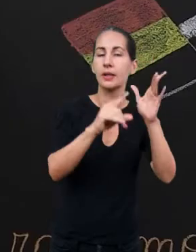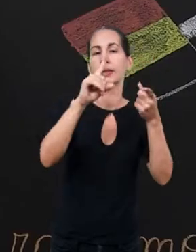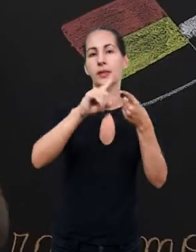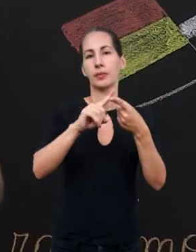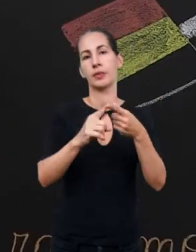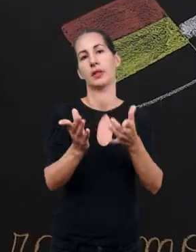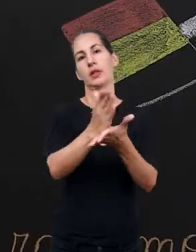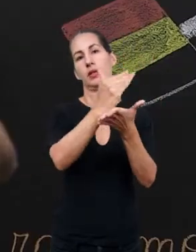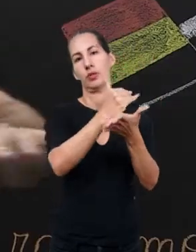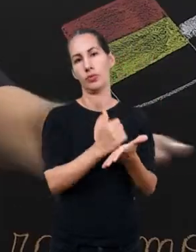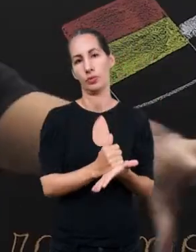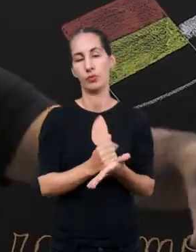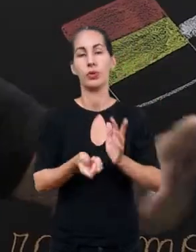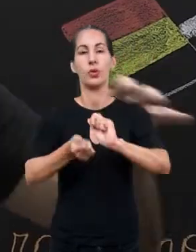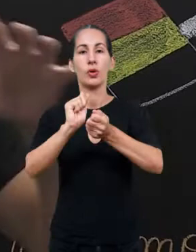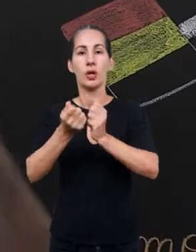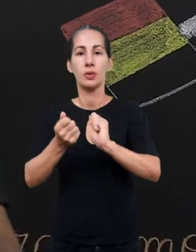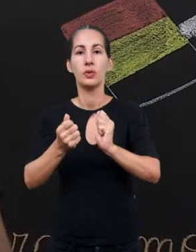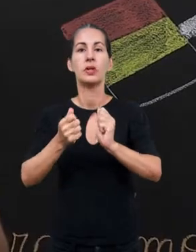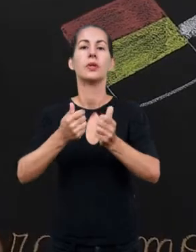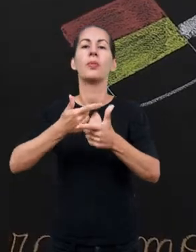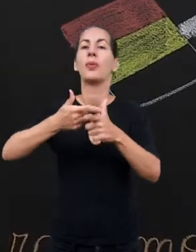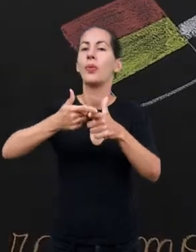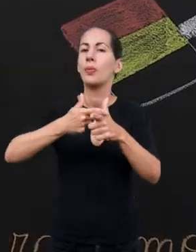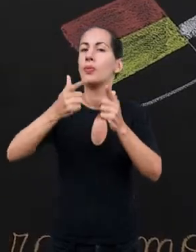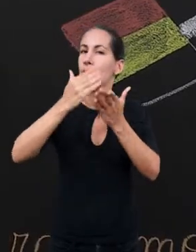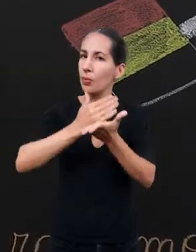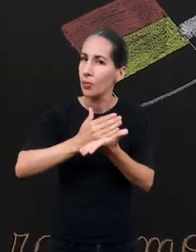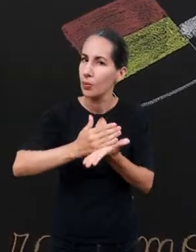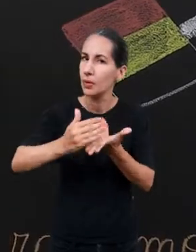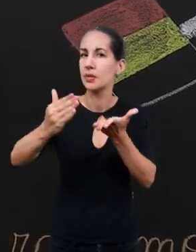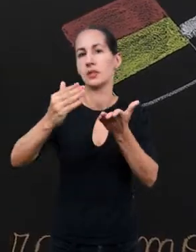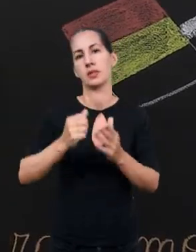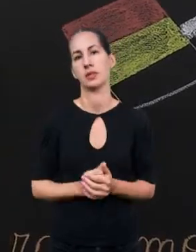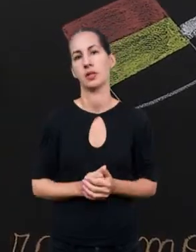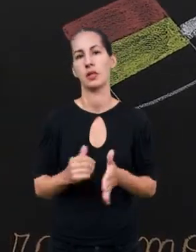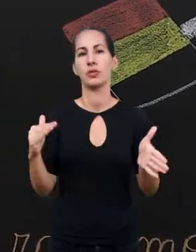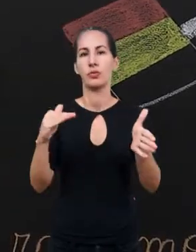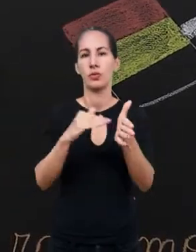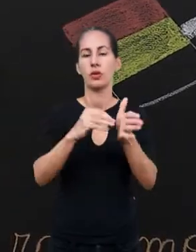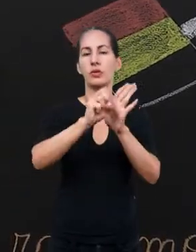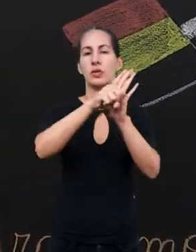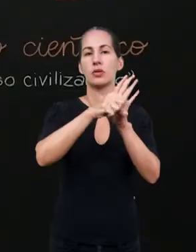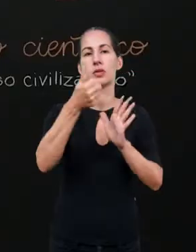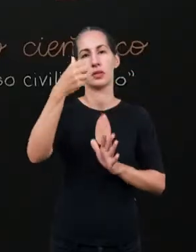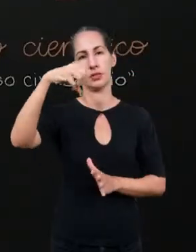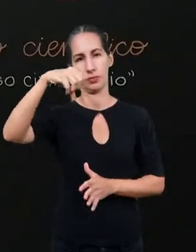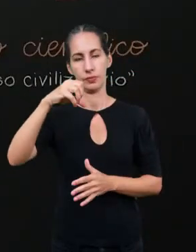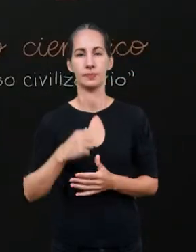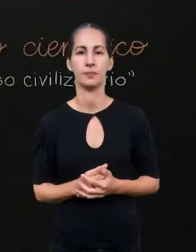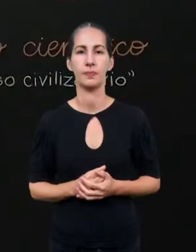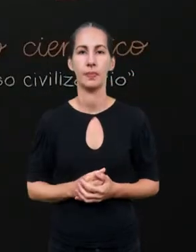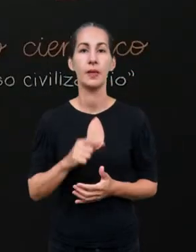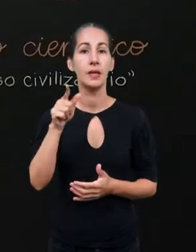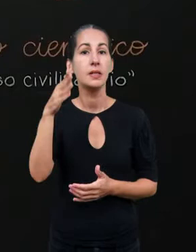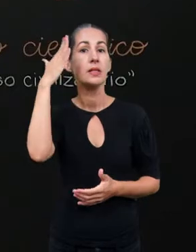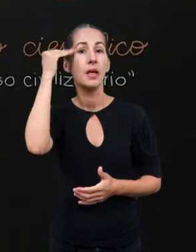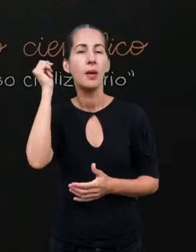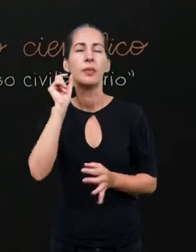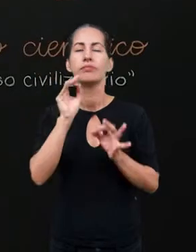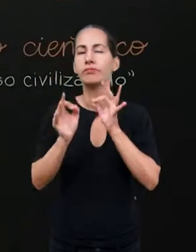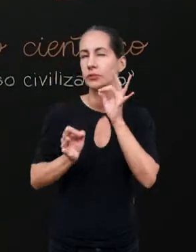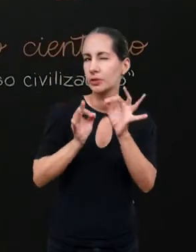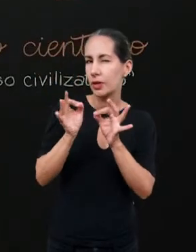O capitalismo entra em crise naquele final de século XIX. Então sabe qual vai ser a